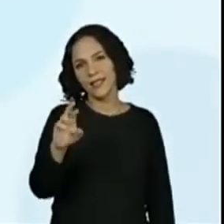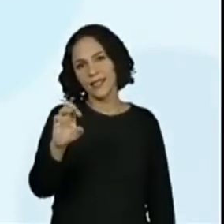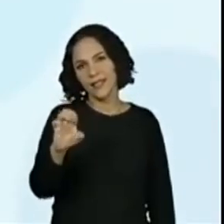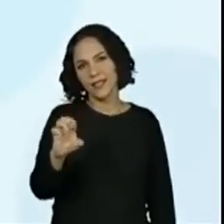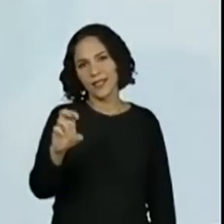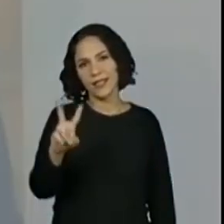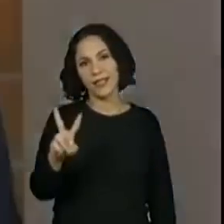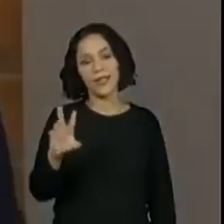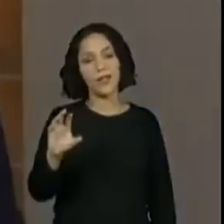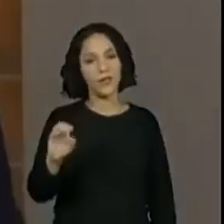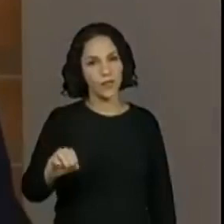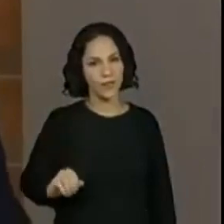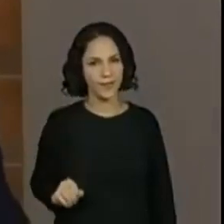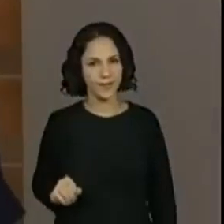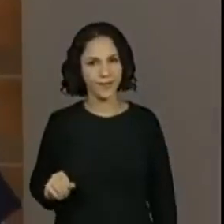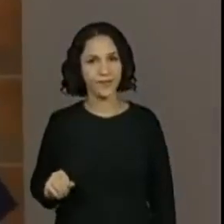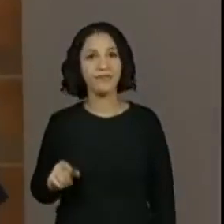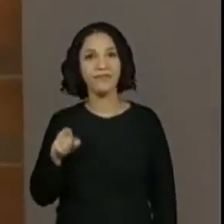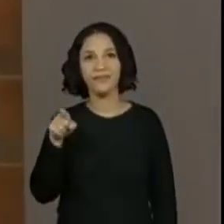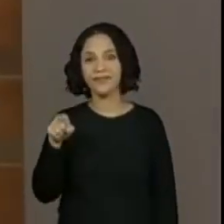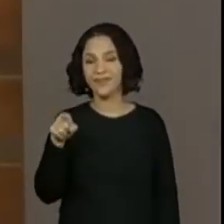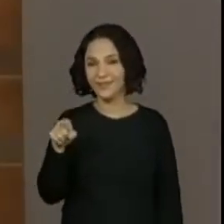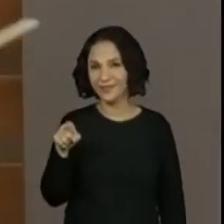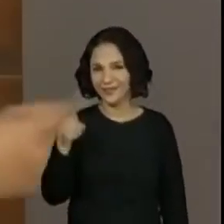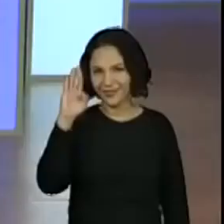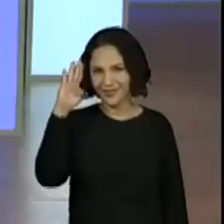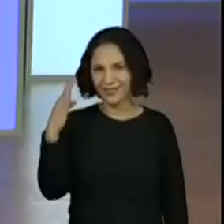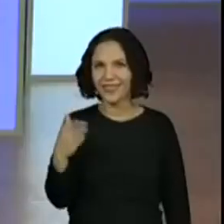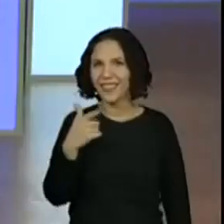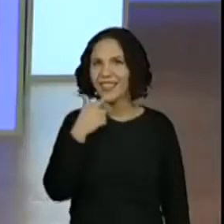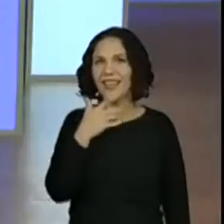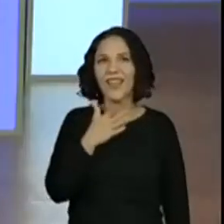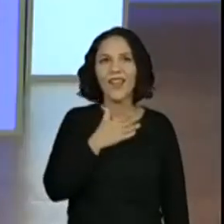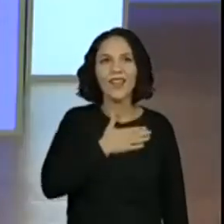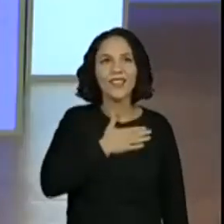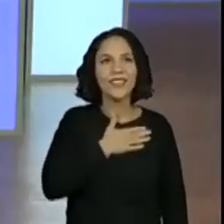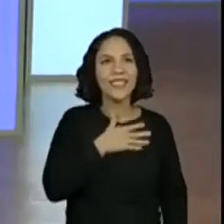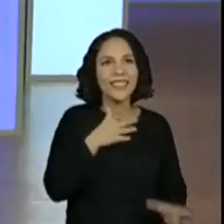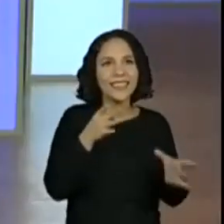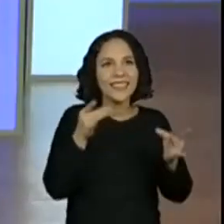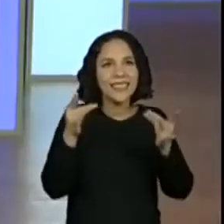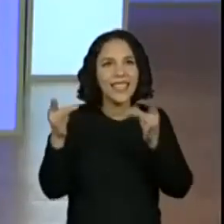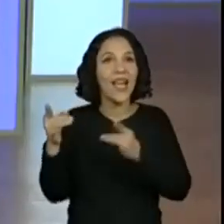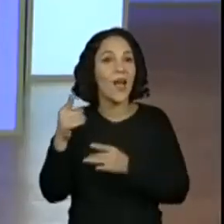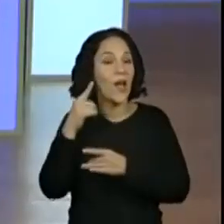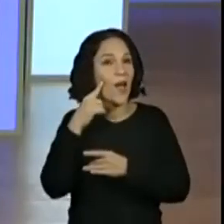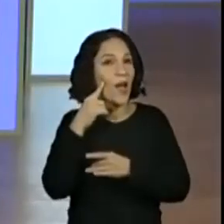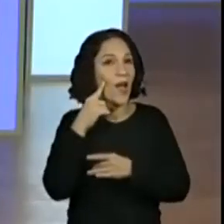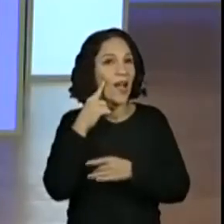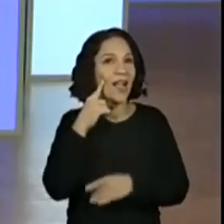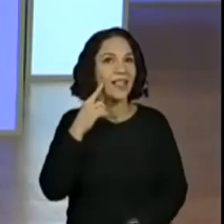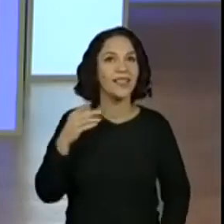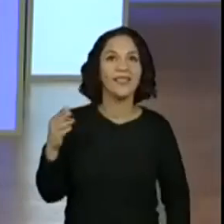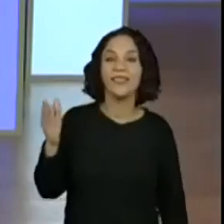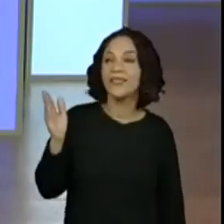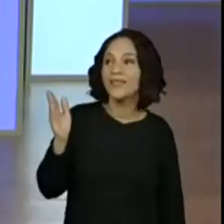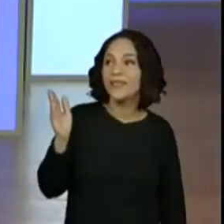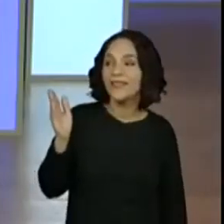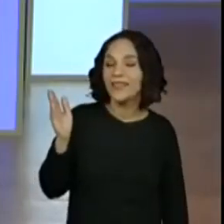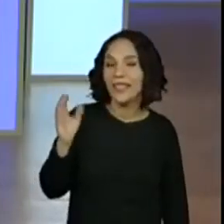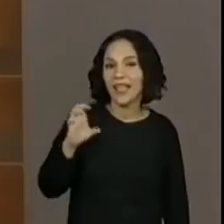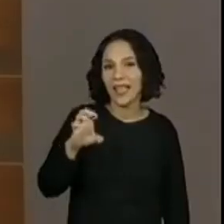da professora Kelly, que ela é detalhista. Ela falou aqui, Escreva. Lembra quando a foi aqui? Escreva.